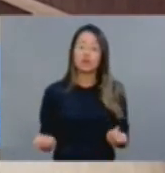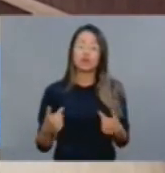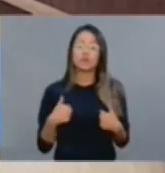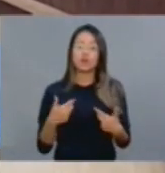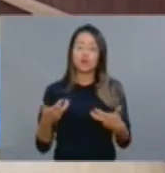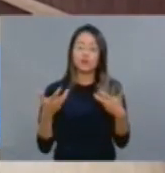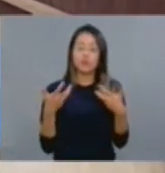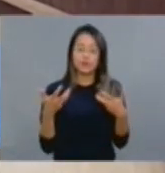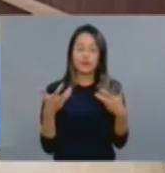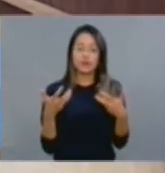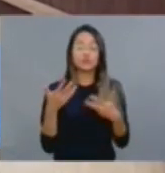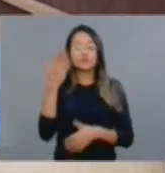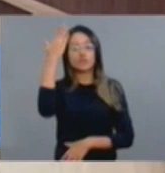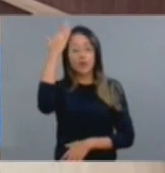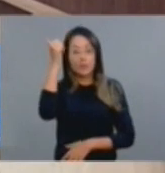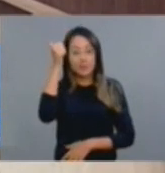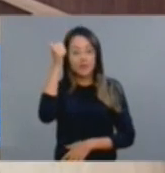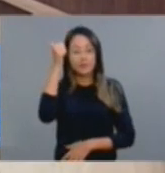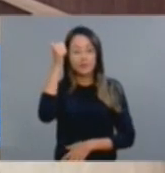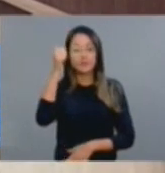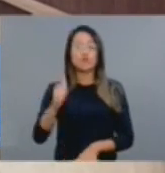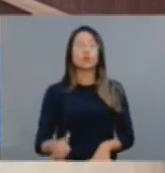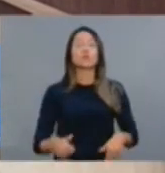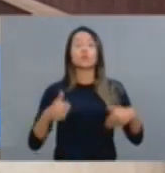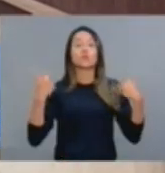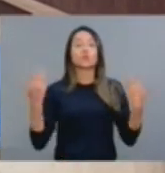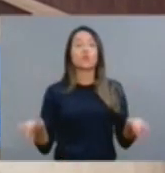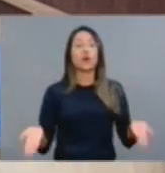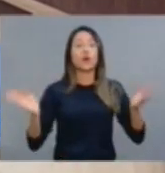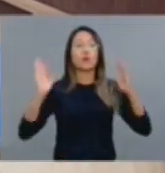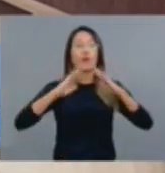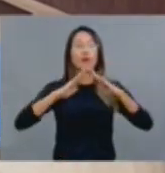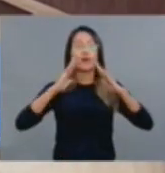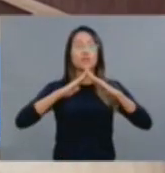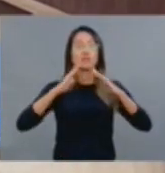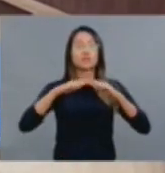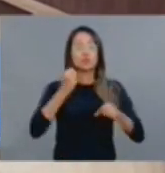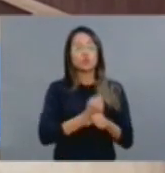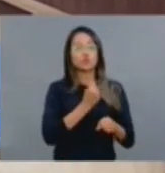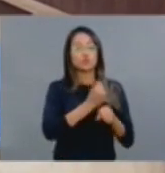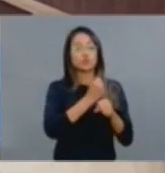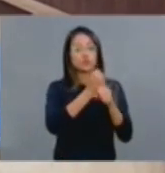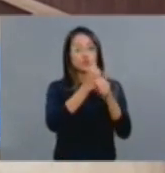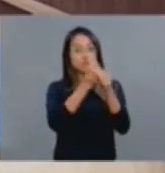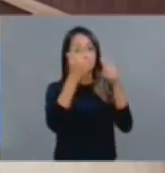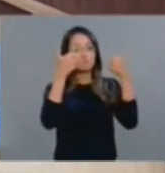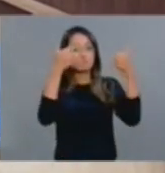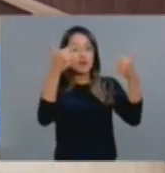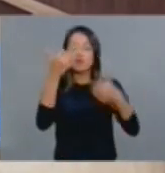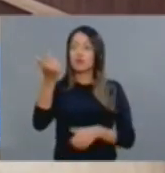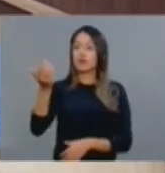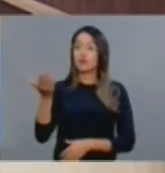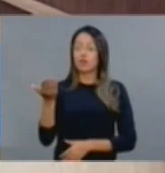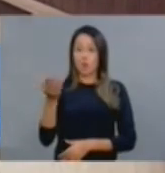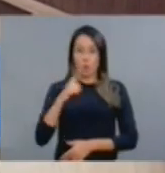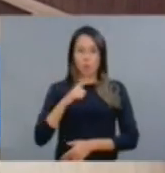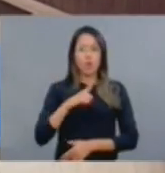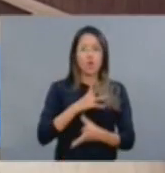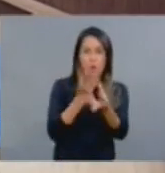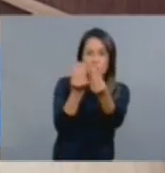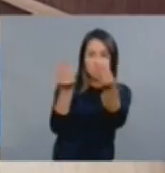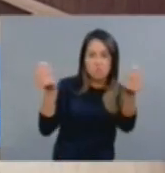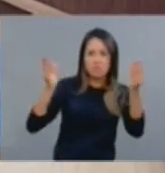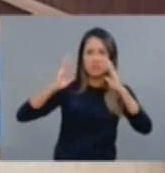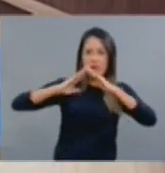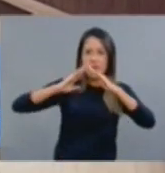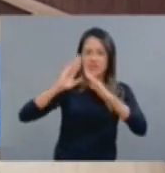o cearense, que tenha tido a sua casa de taipa um. Eu quero um, deputado Agenor. Lá no